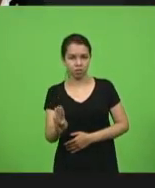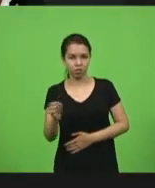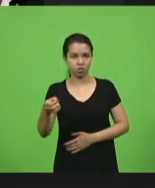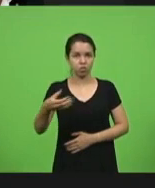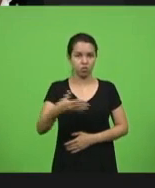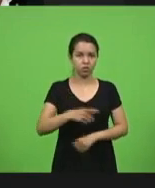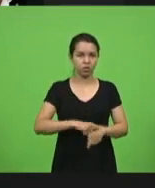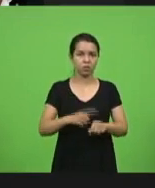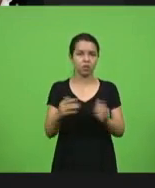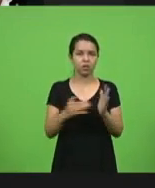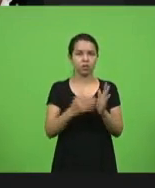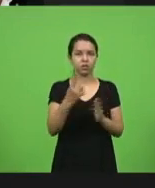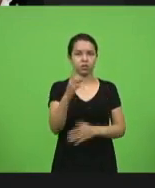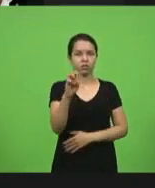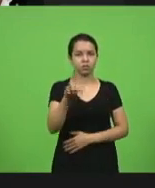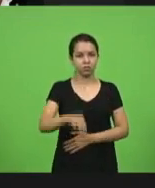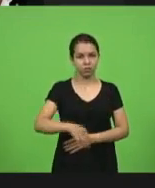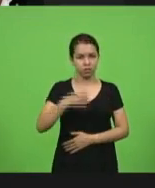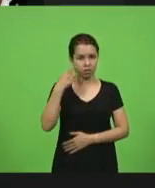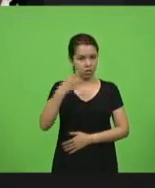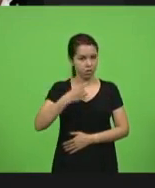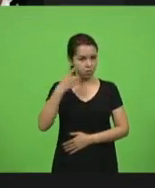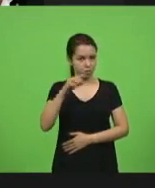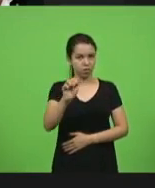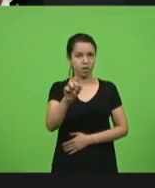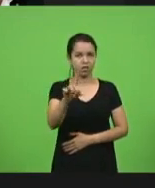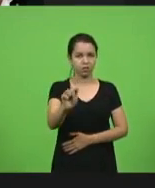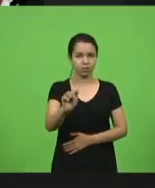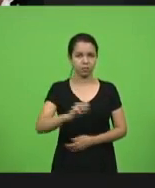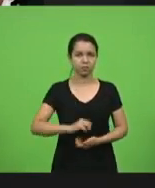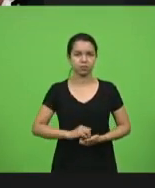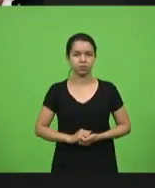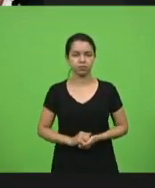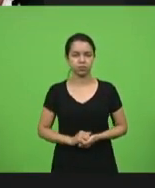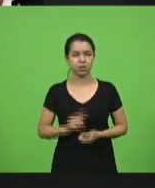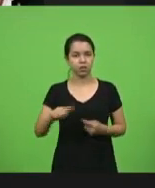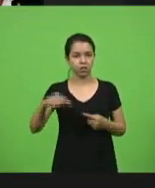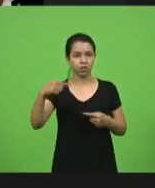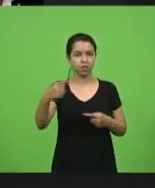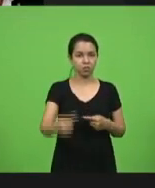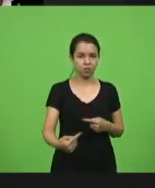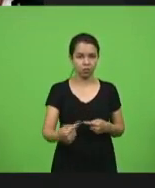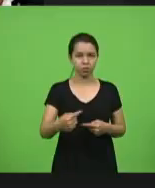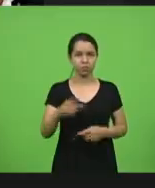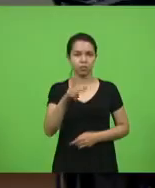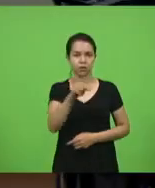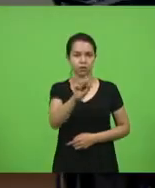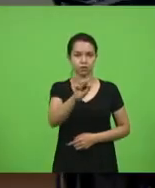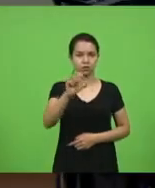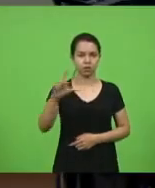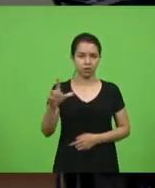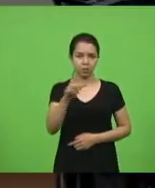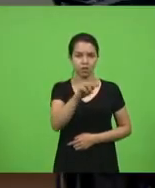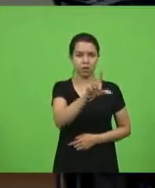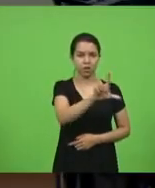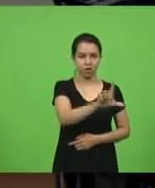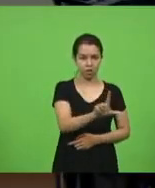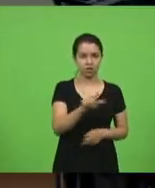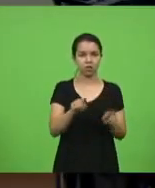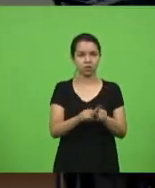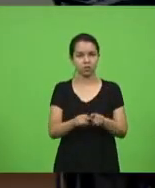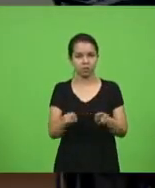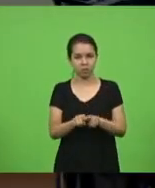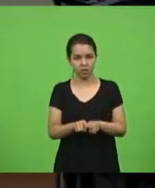de até 15 minutos, deputada Ada Faracco de Luca, depois, logo em seguida, PSL e PL, seguido por